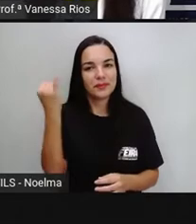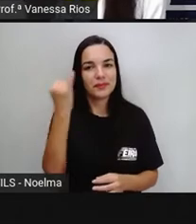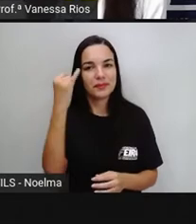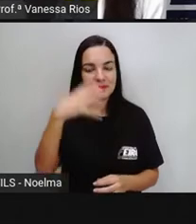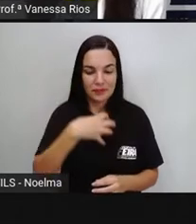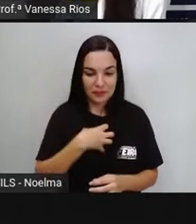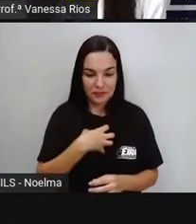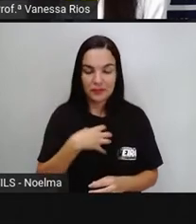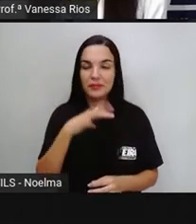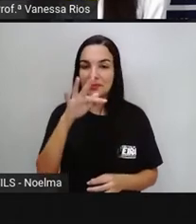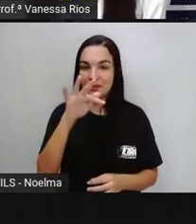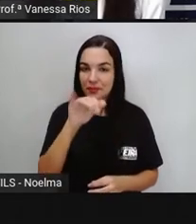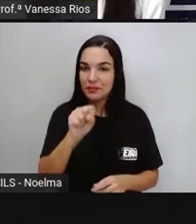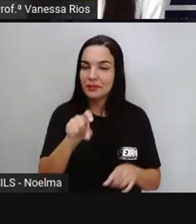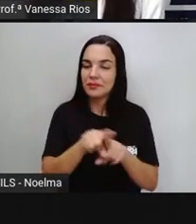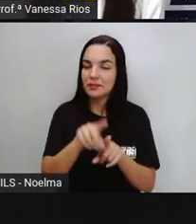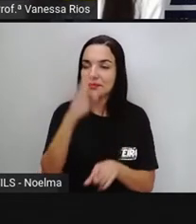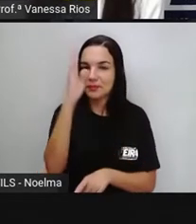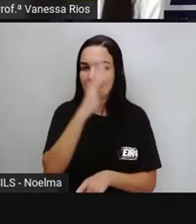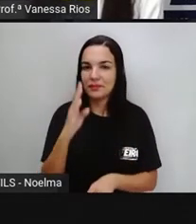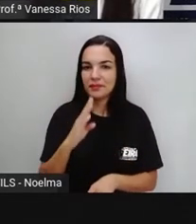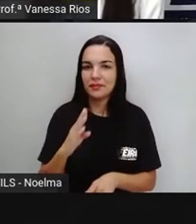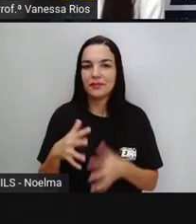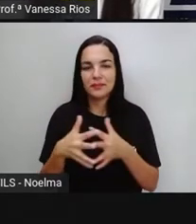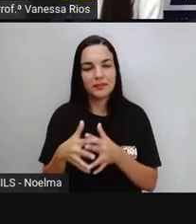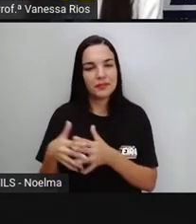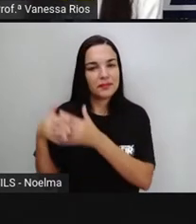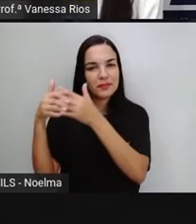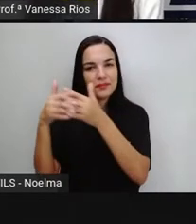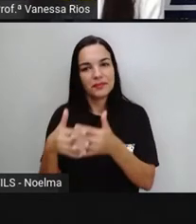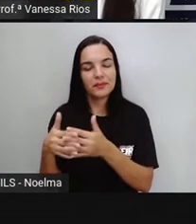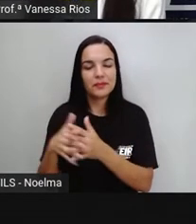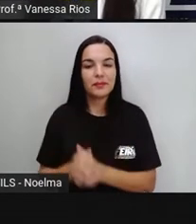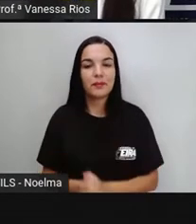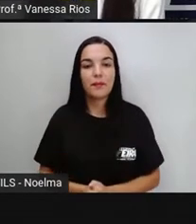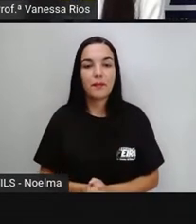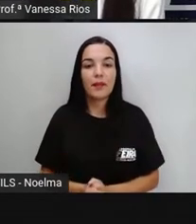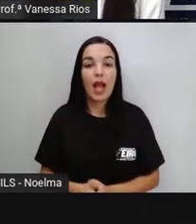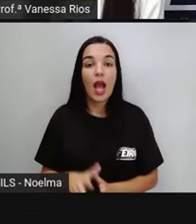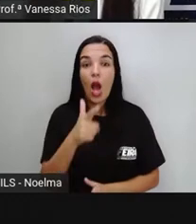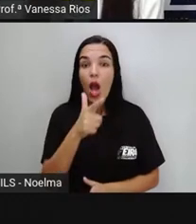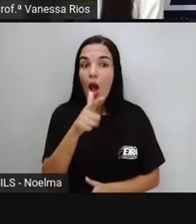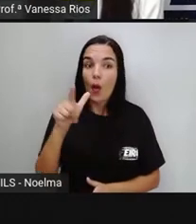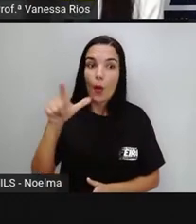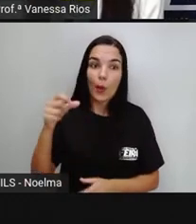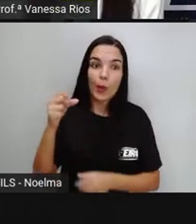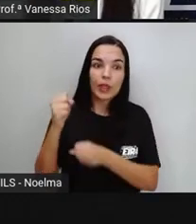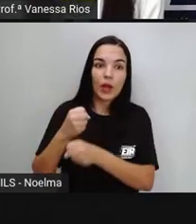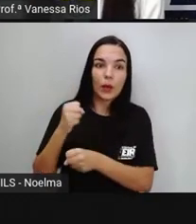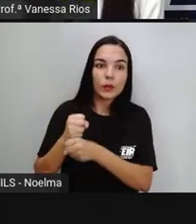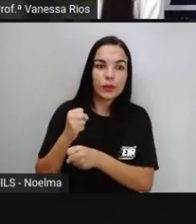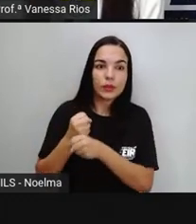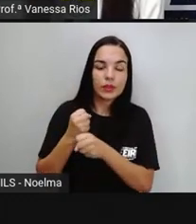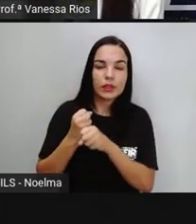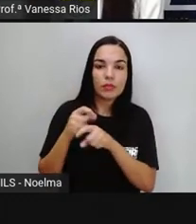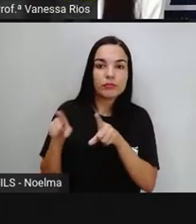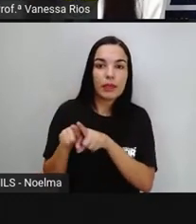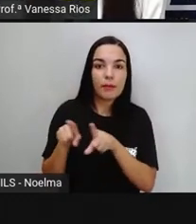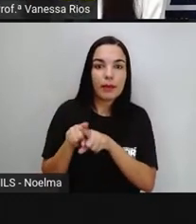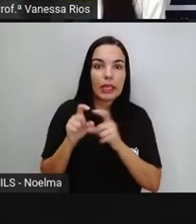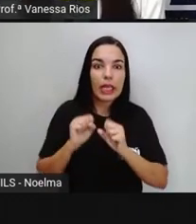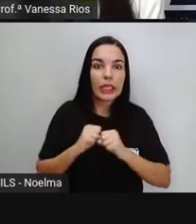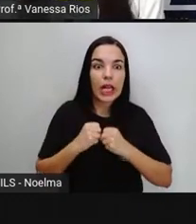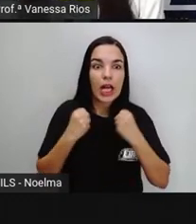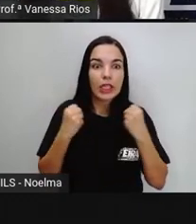mas para o Brasil inteiro. Olha só, outra construção também, né? Grande, bonita,